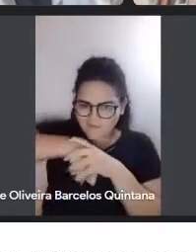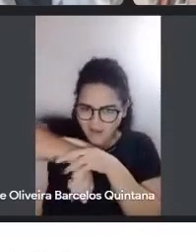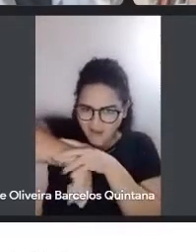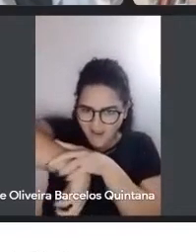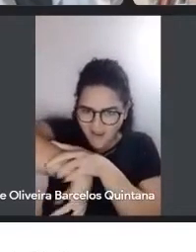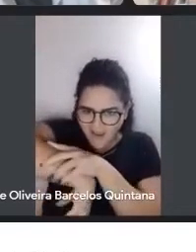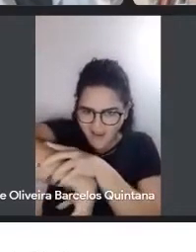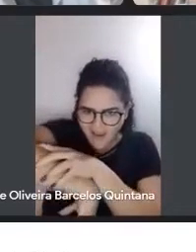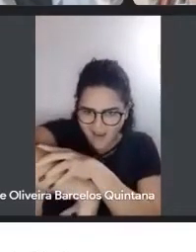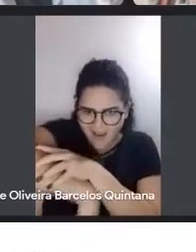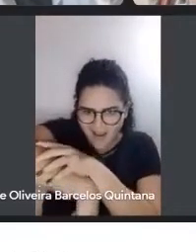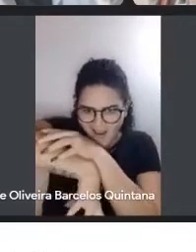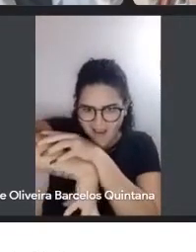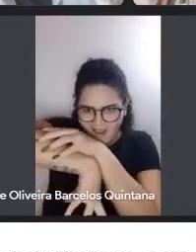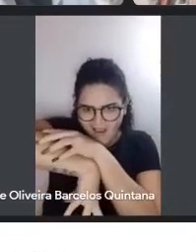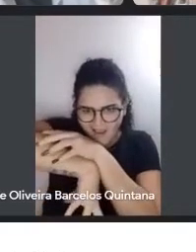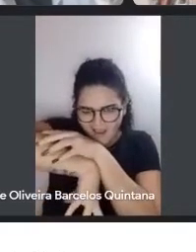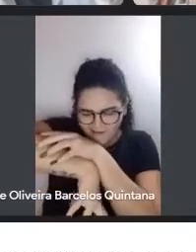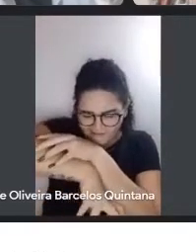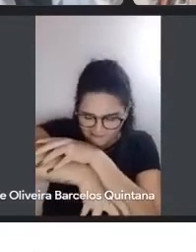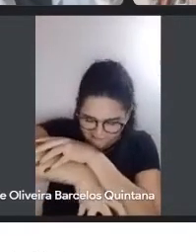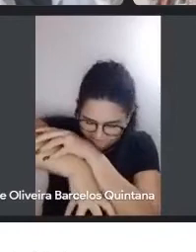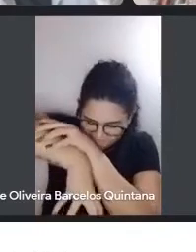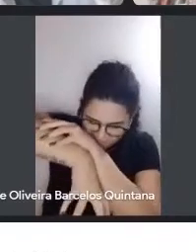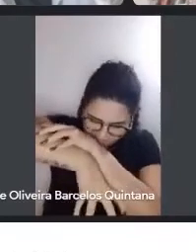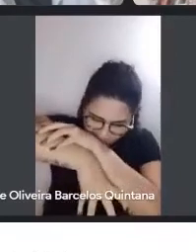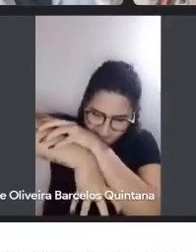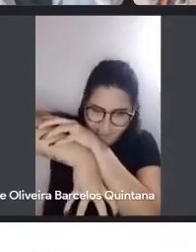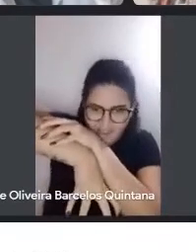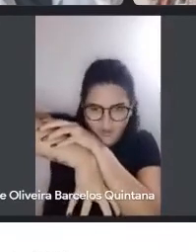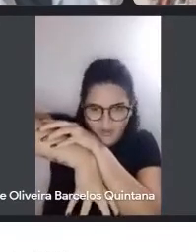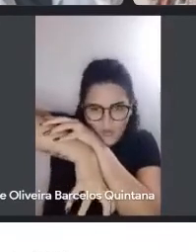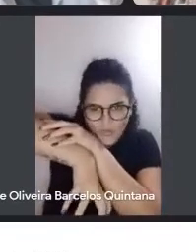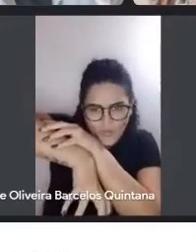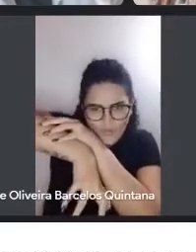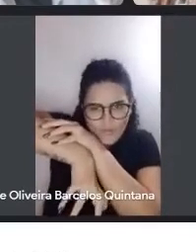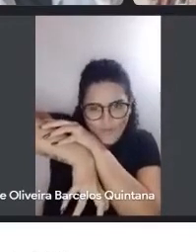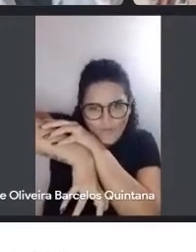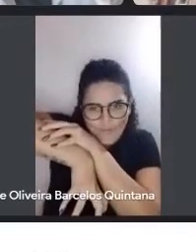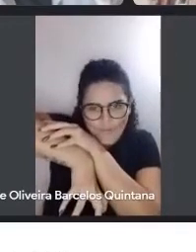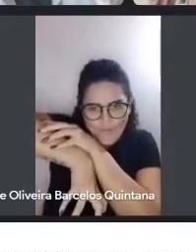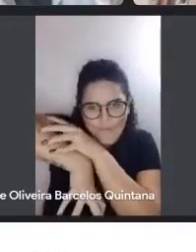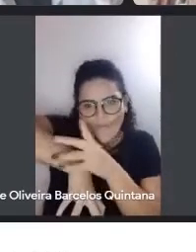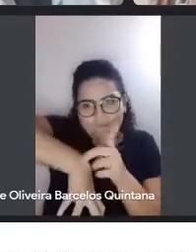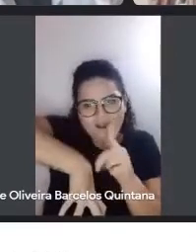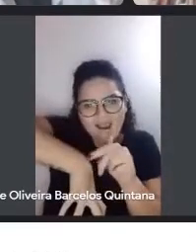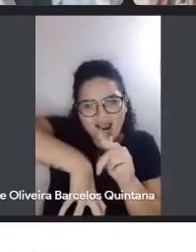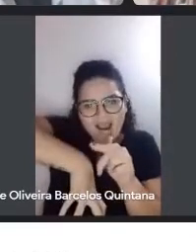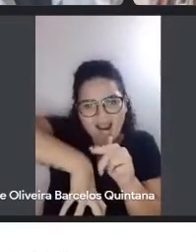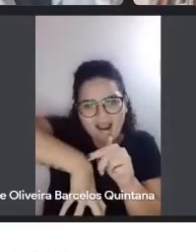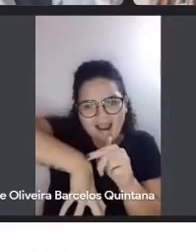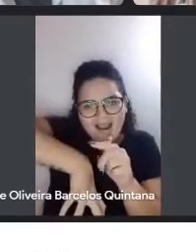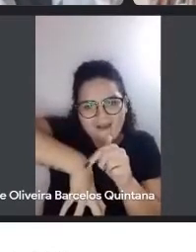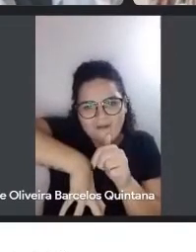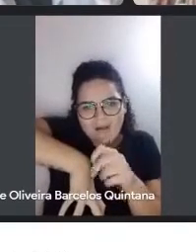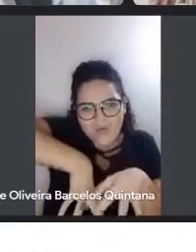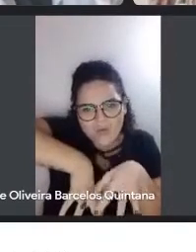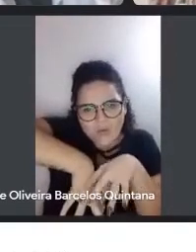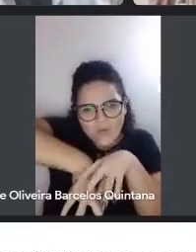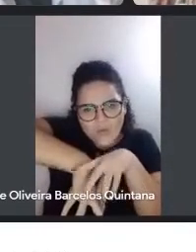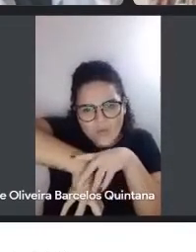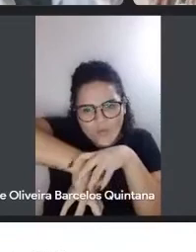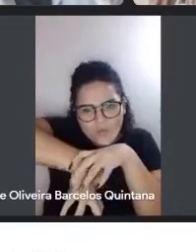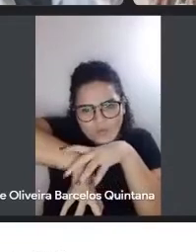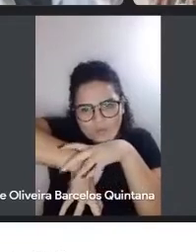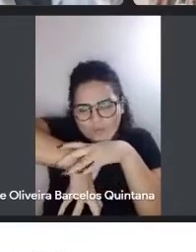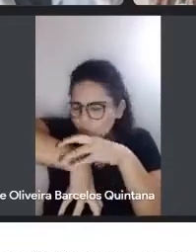em apertada trama, retém as águas, retém as terras que se desagregam, e